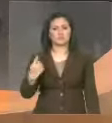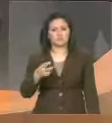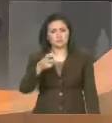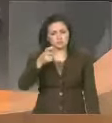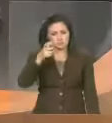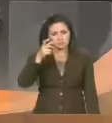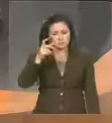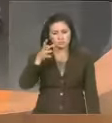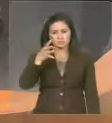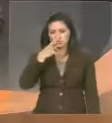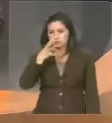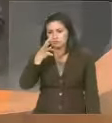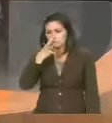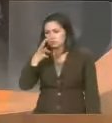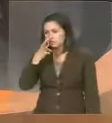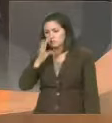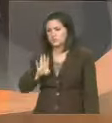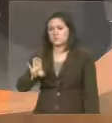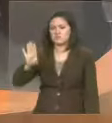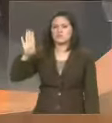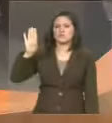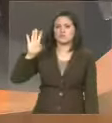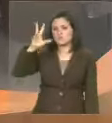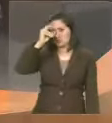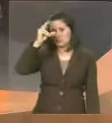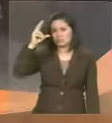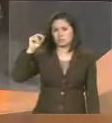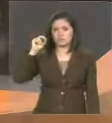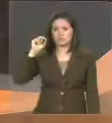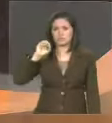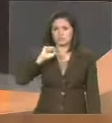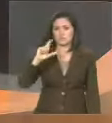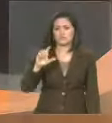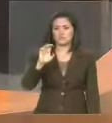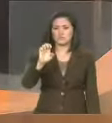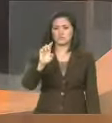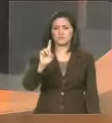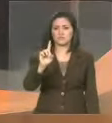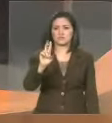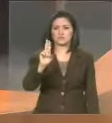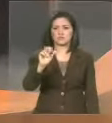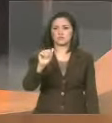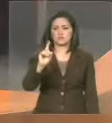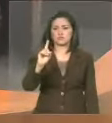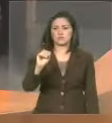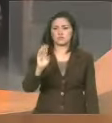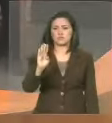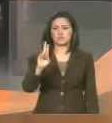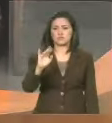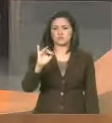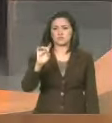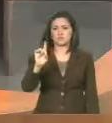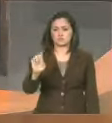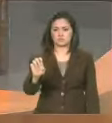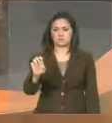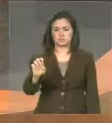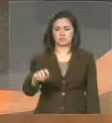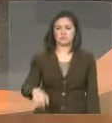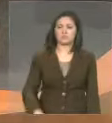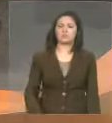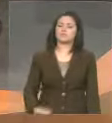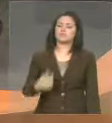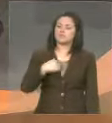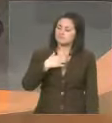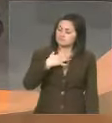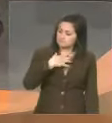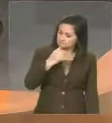candidato a prefeito de São Luís, Eduardo Braide. É com enorme tristeza que